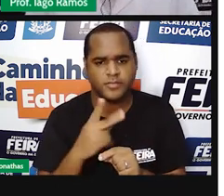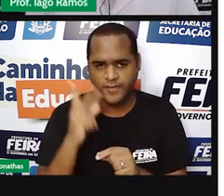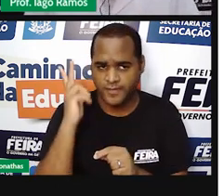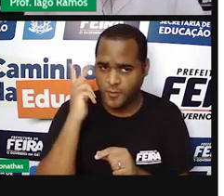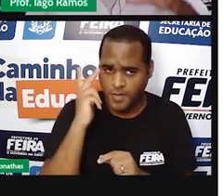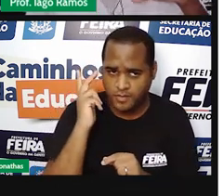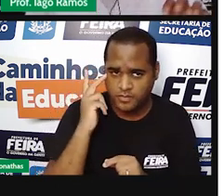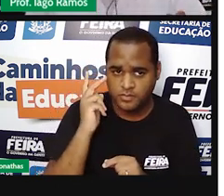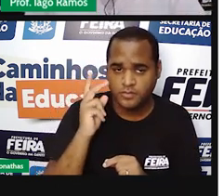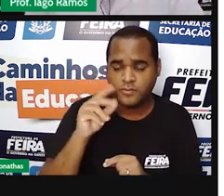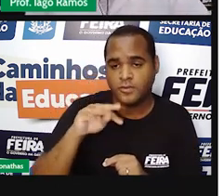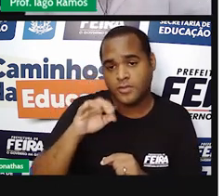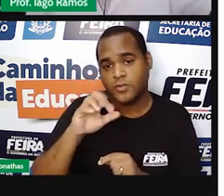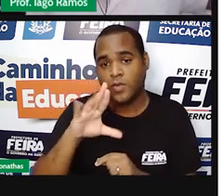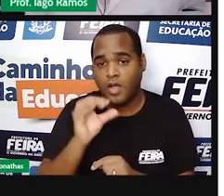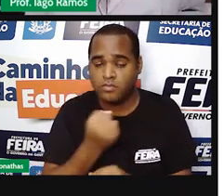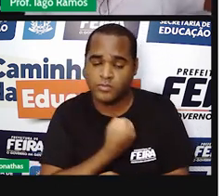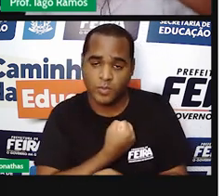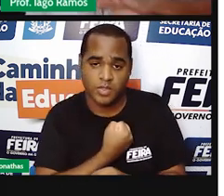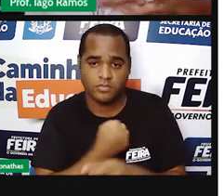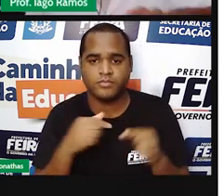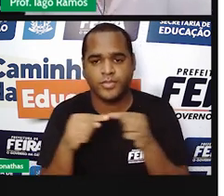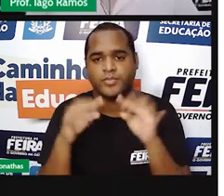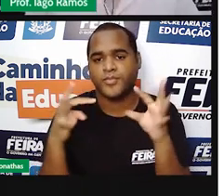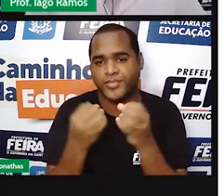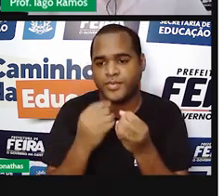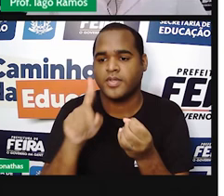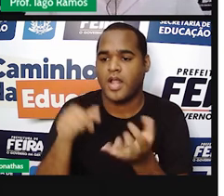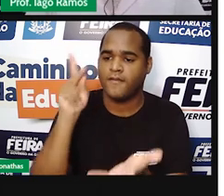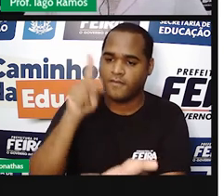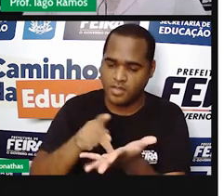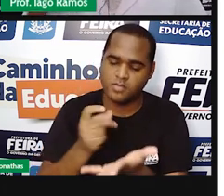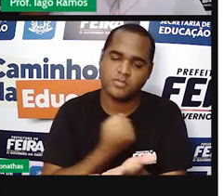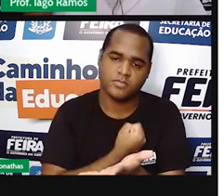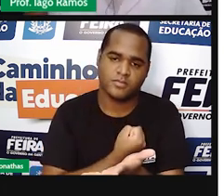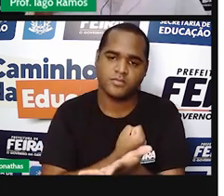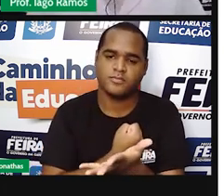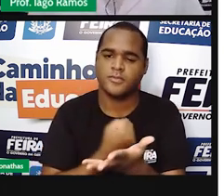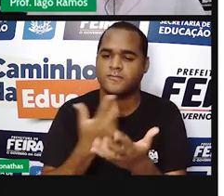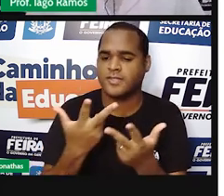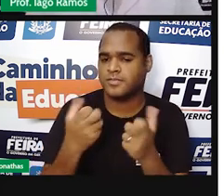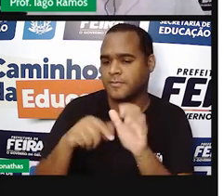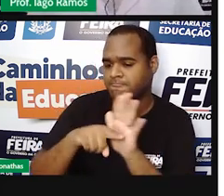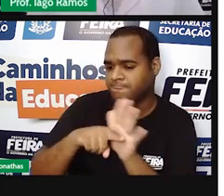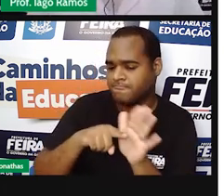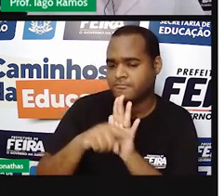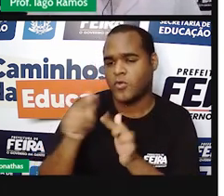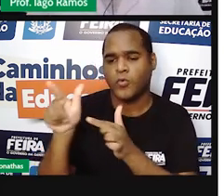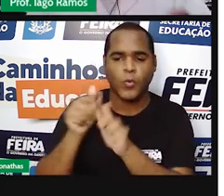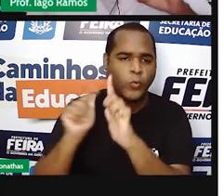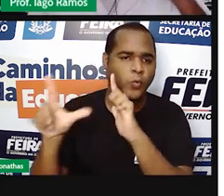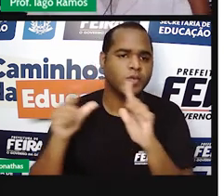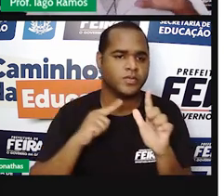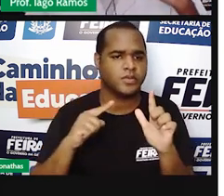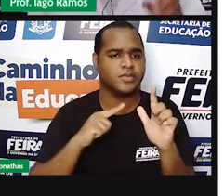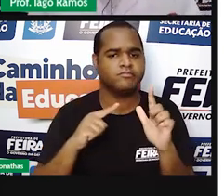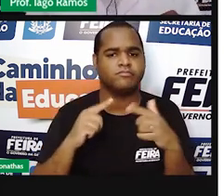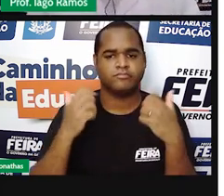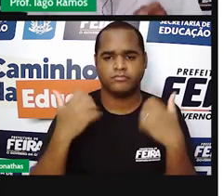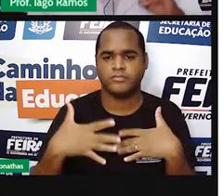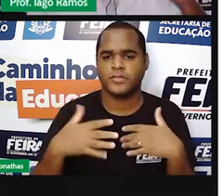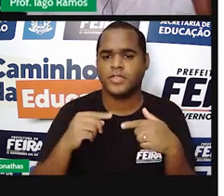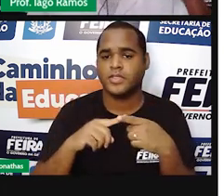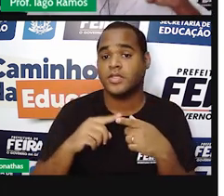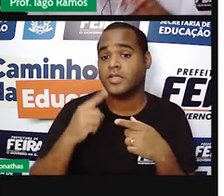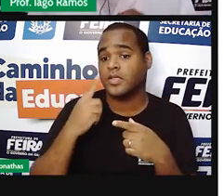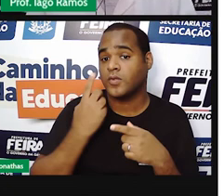Se é natural, aquele número é real. Ou você pesquisou outra situaçãozinha ali, que ele